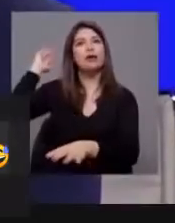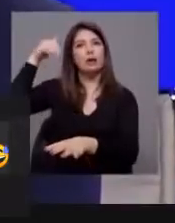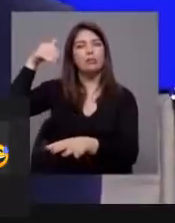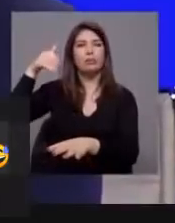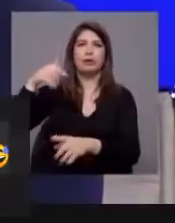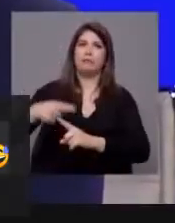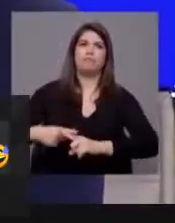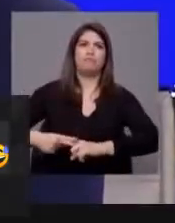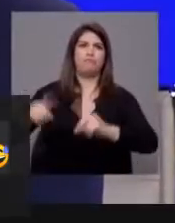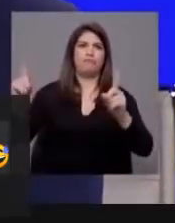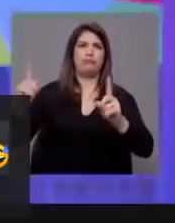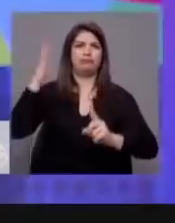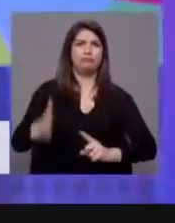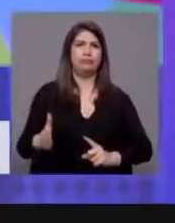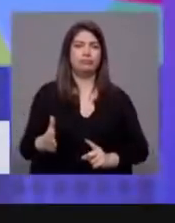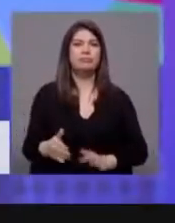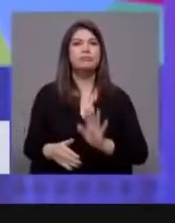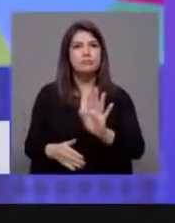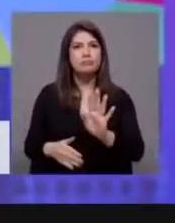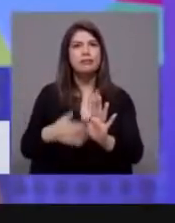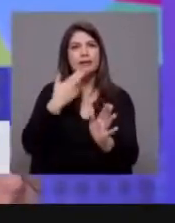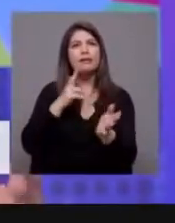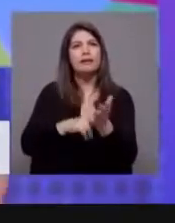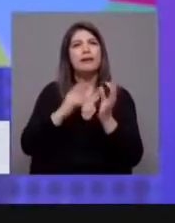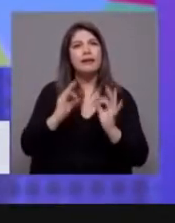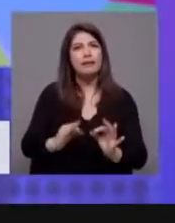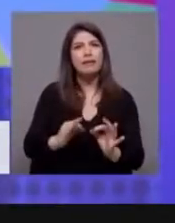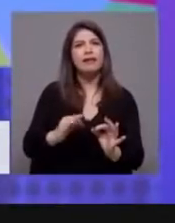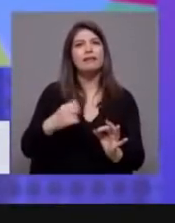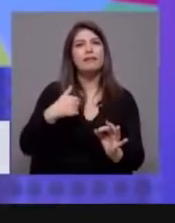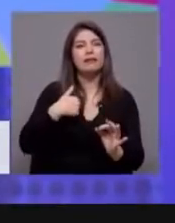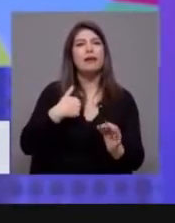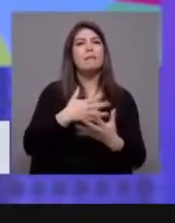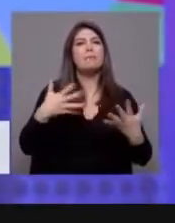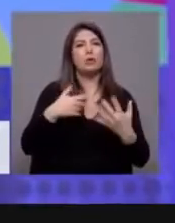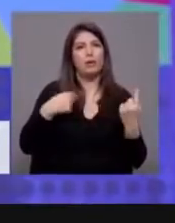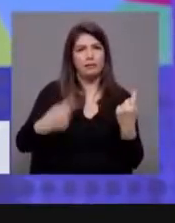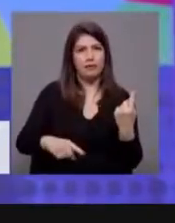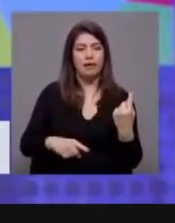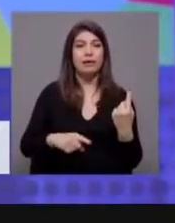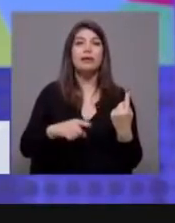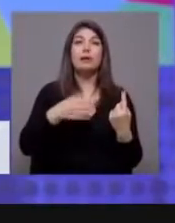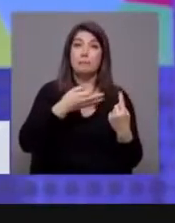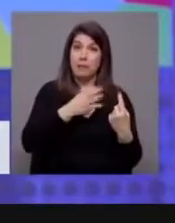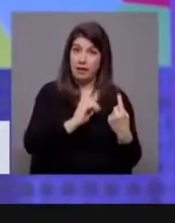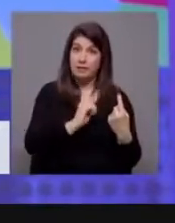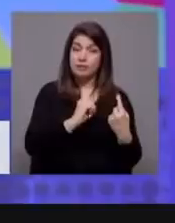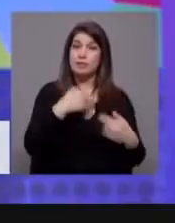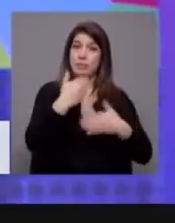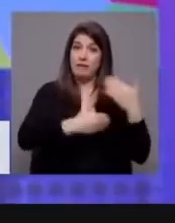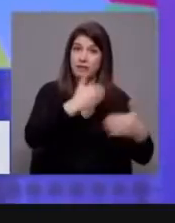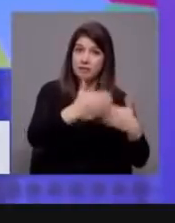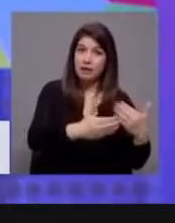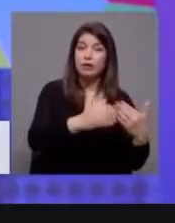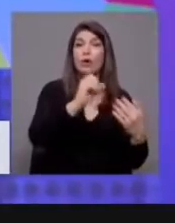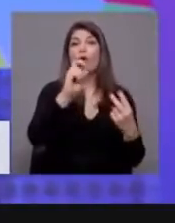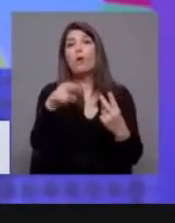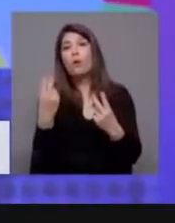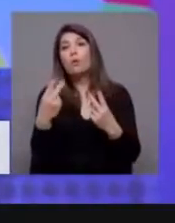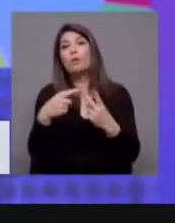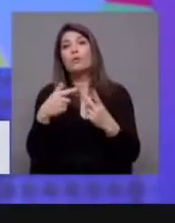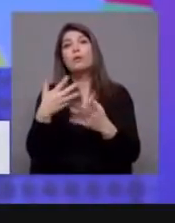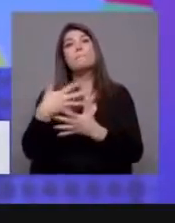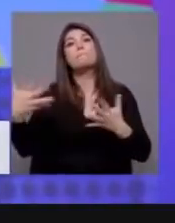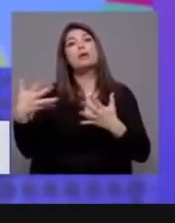realidade, vamos ver o seguinte, nós maioria vamos ter. O está a saber? Temos uma maioria do Partido Socialista para continuar a avançar, ou se temos uma maioria da